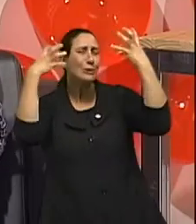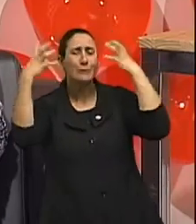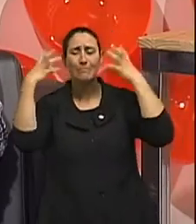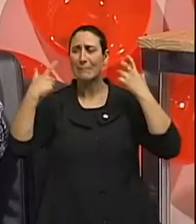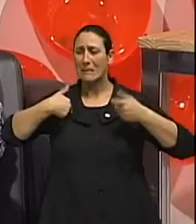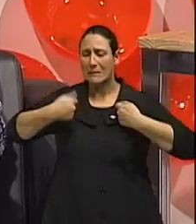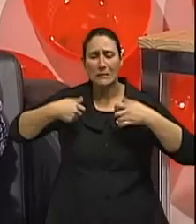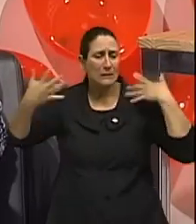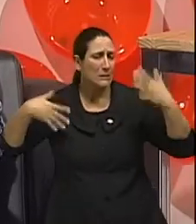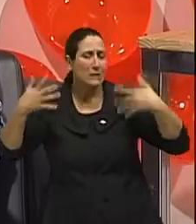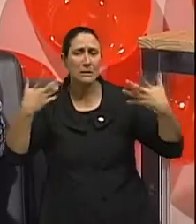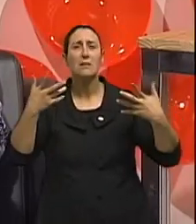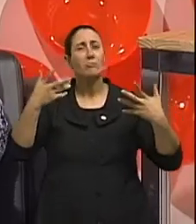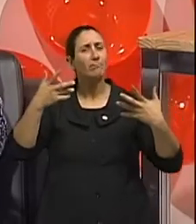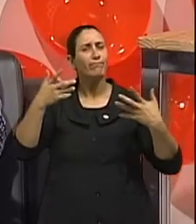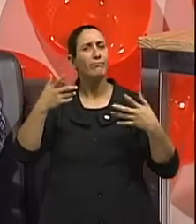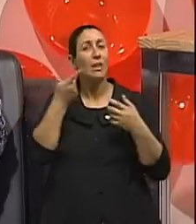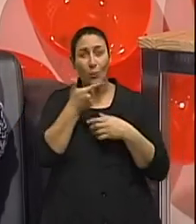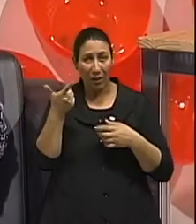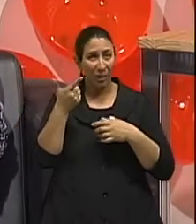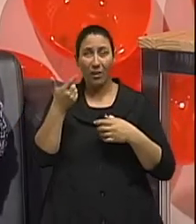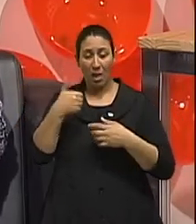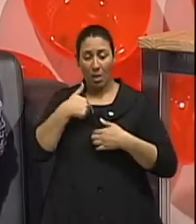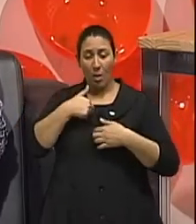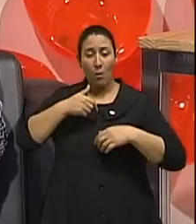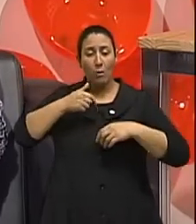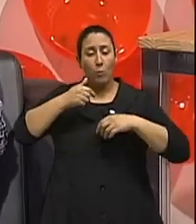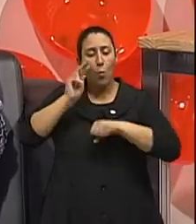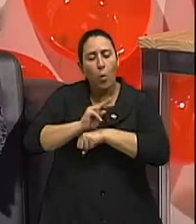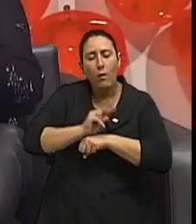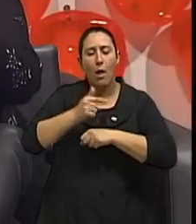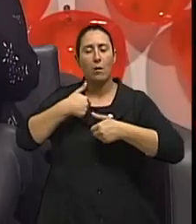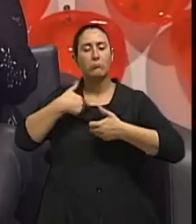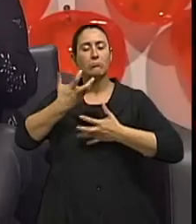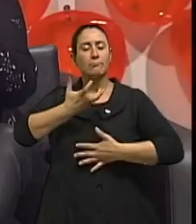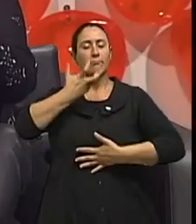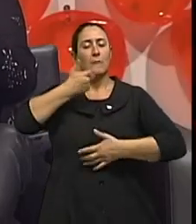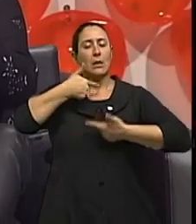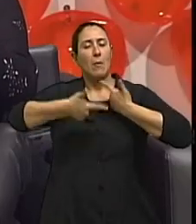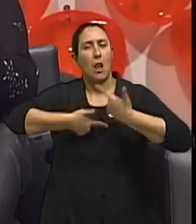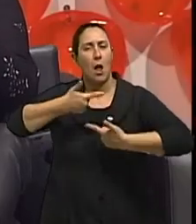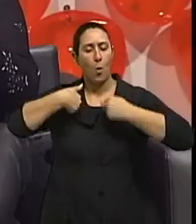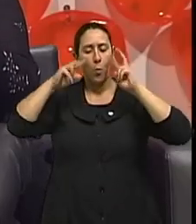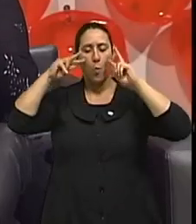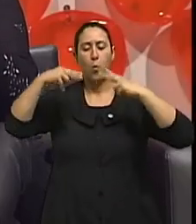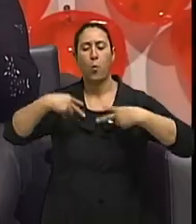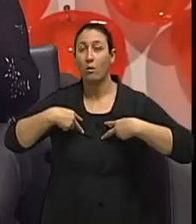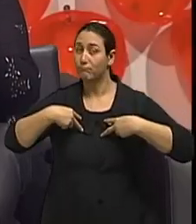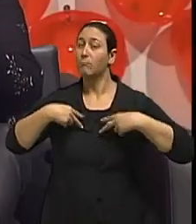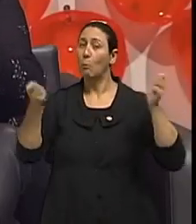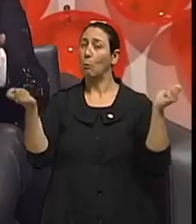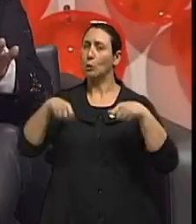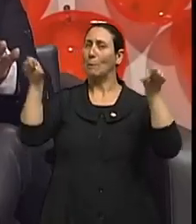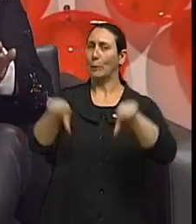realmente quem não tem técnicas eficientes termina sucumbindo, termina adoecendo. Claro. E quem está nos ouvidos, eu tenho certeza, olha, eu vou botar o dedo